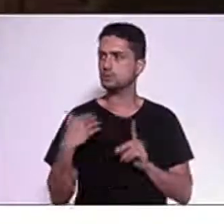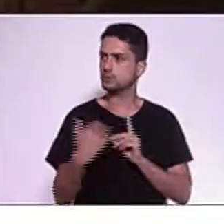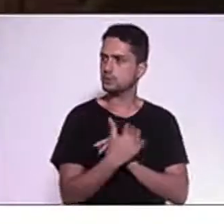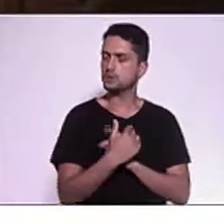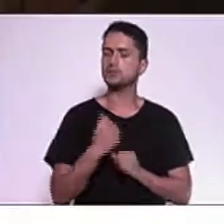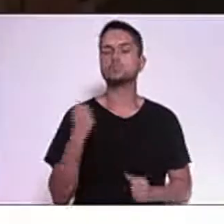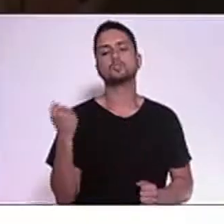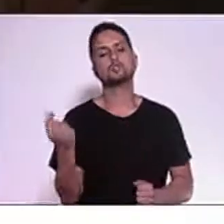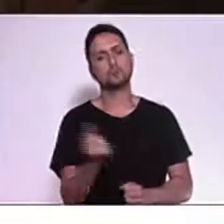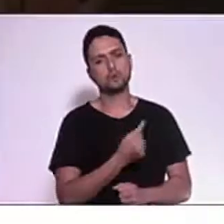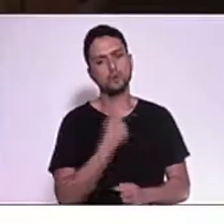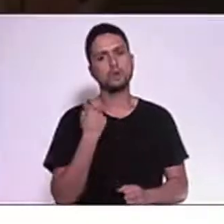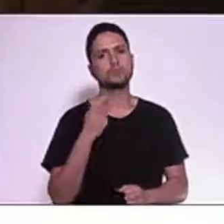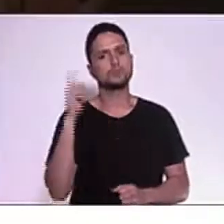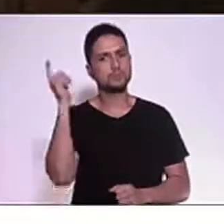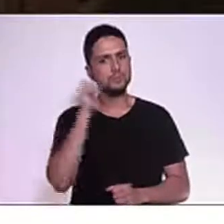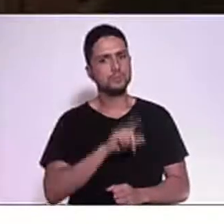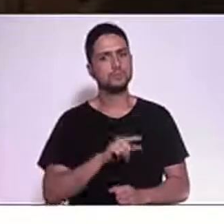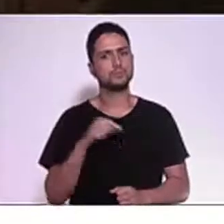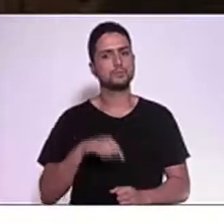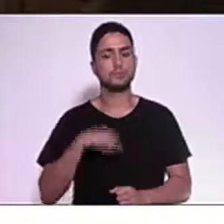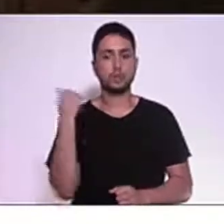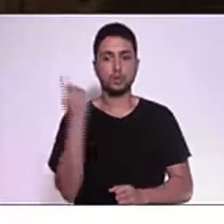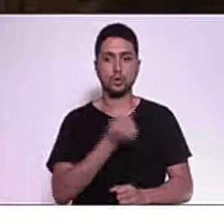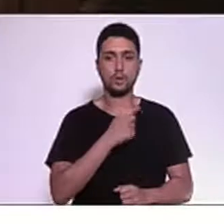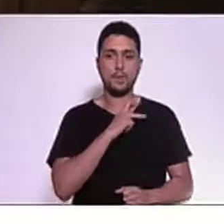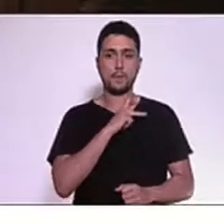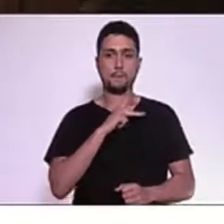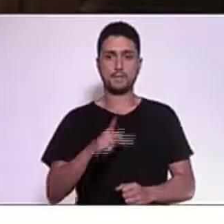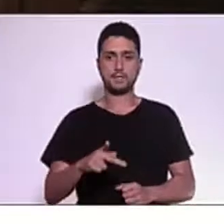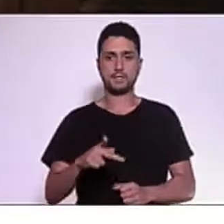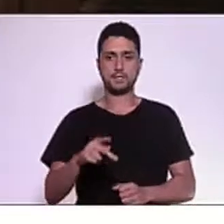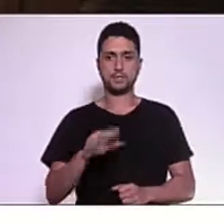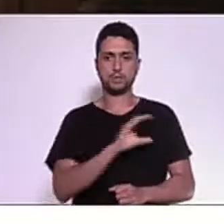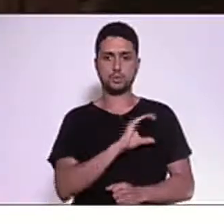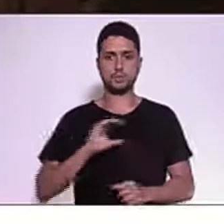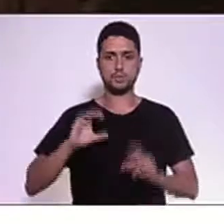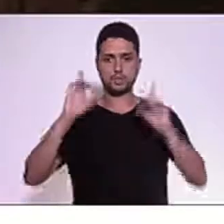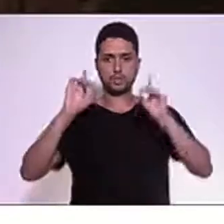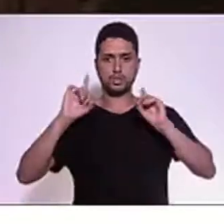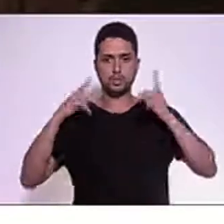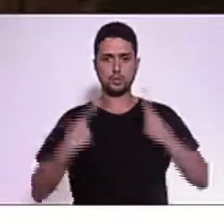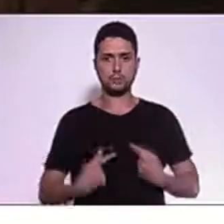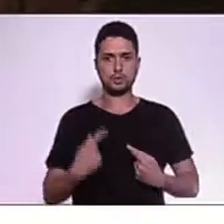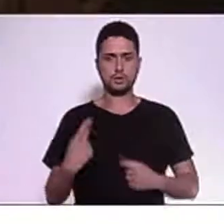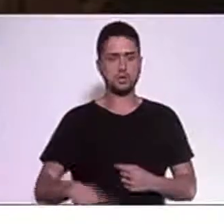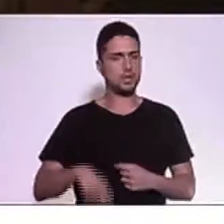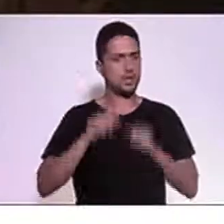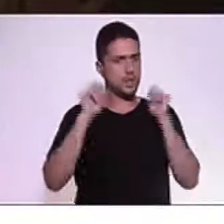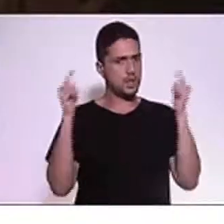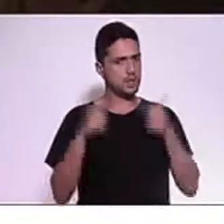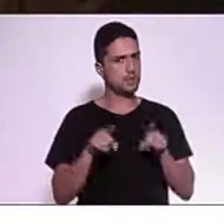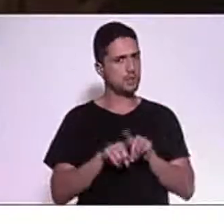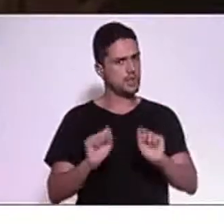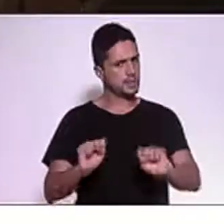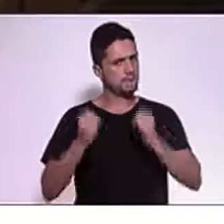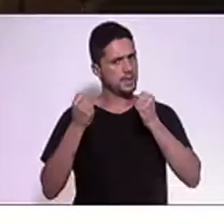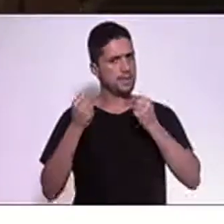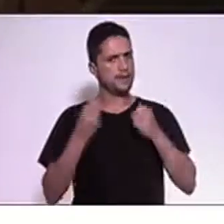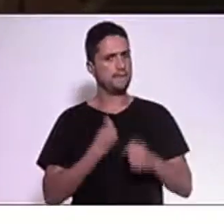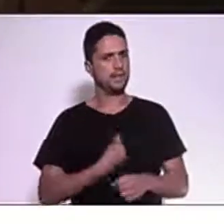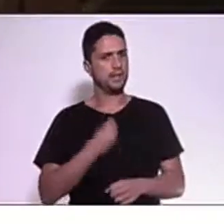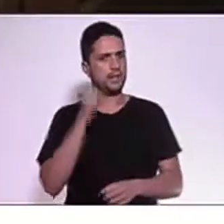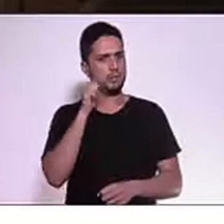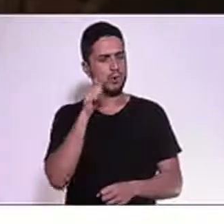que nós, que presidimos a Comissão de Direitos Humanos da ALERJ, que também defendemos a vida das mulheres de maneira